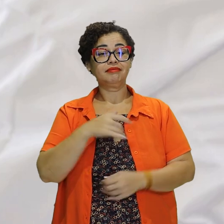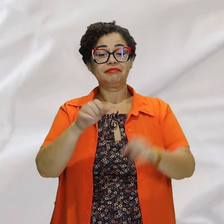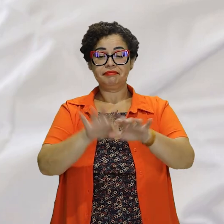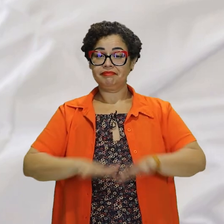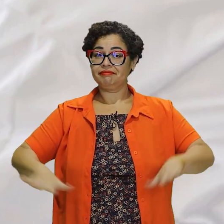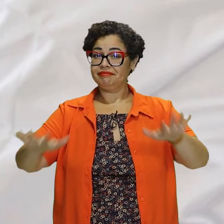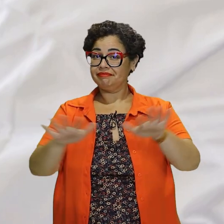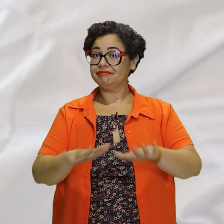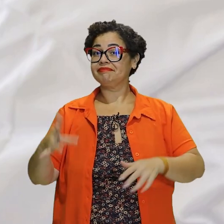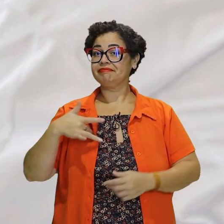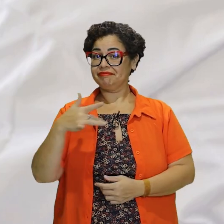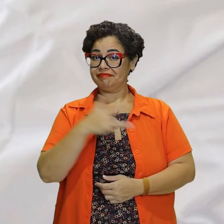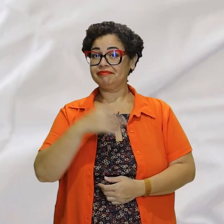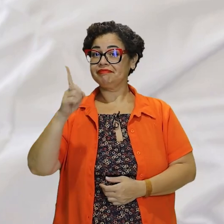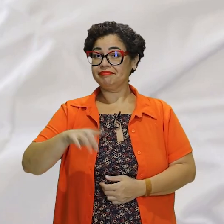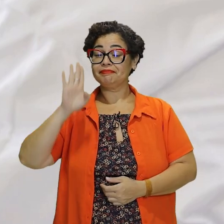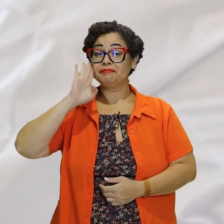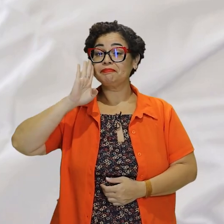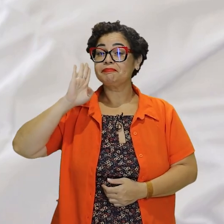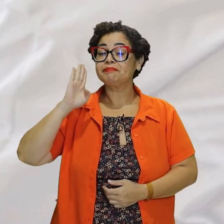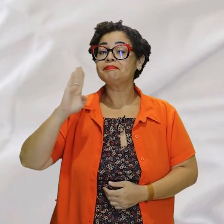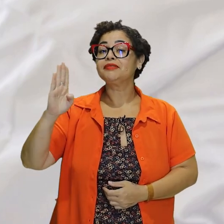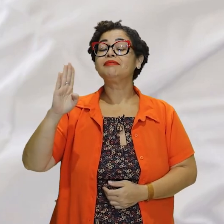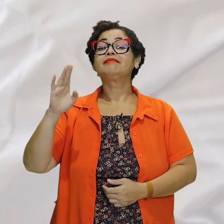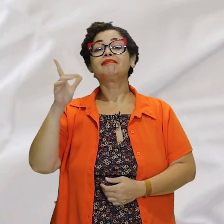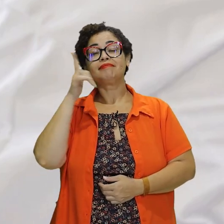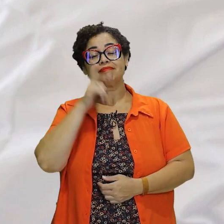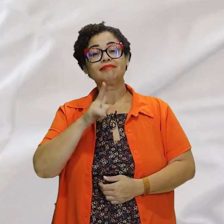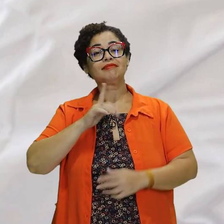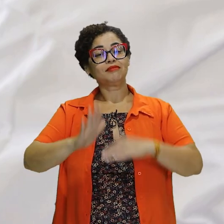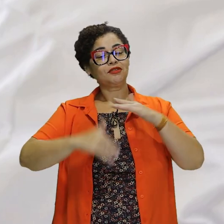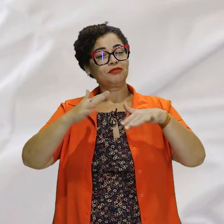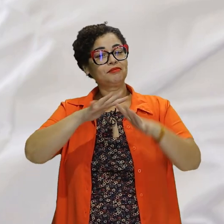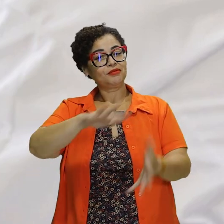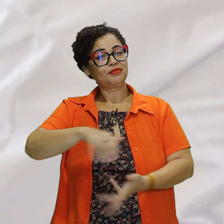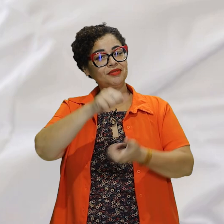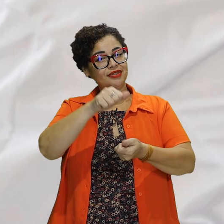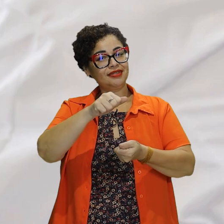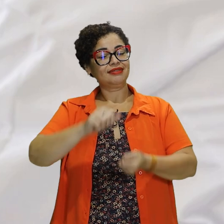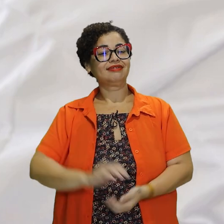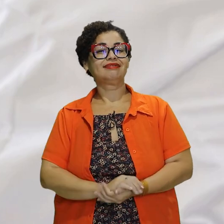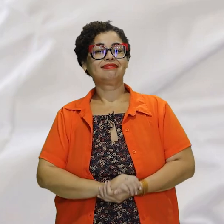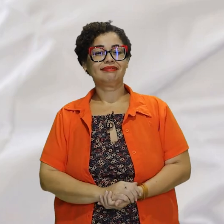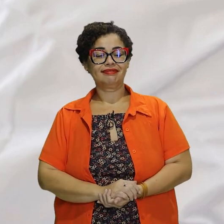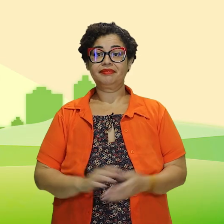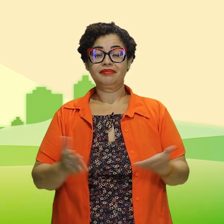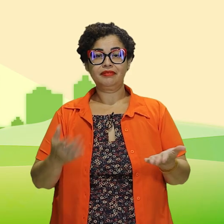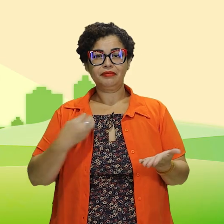e um ambiente saudável, que são fundamentais para o desenvolvimento sustentável.